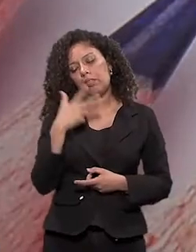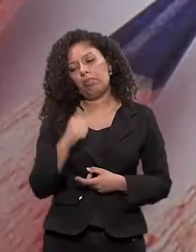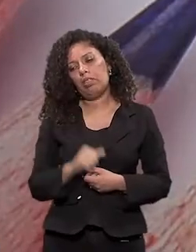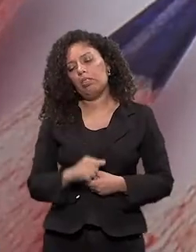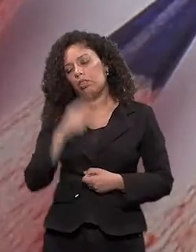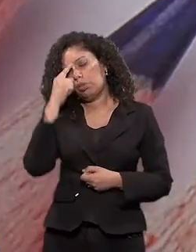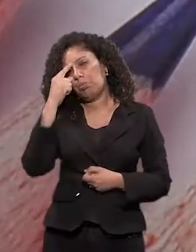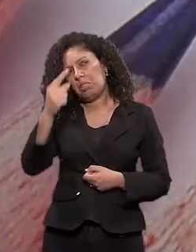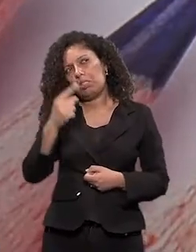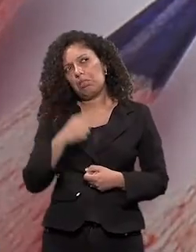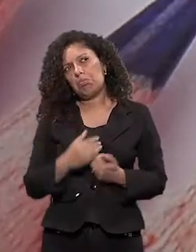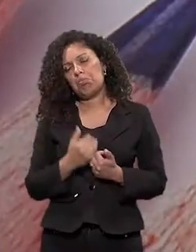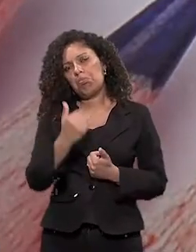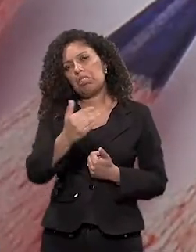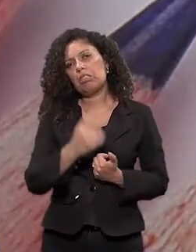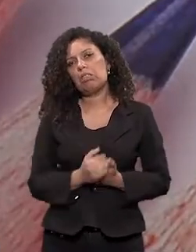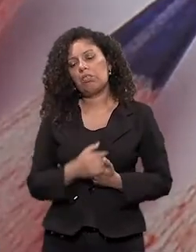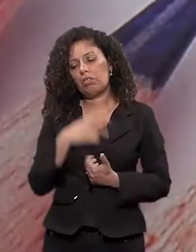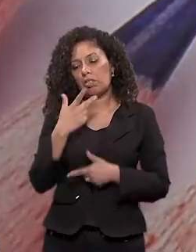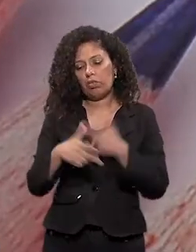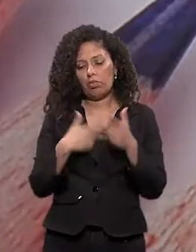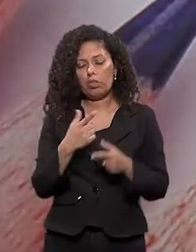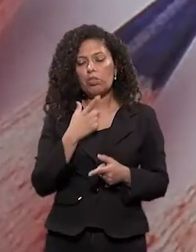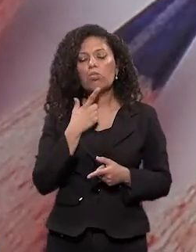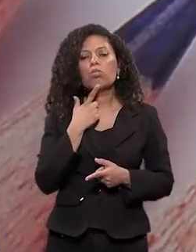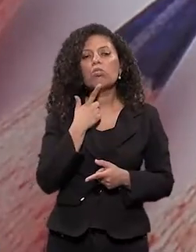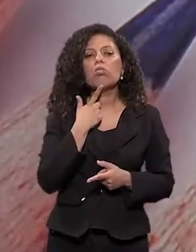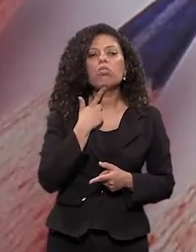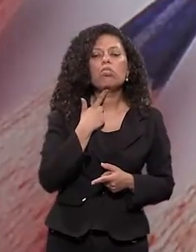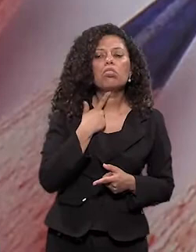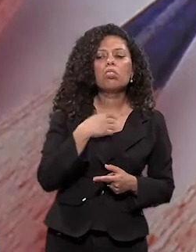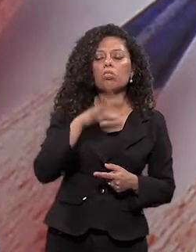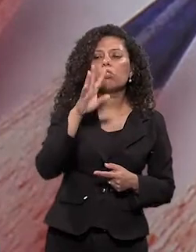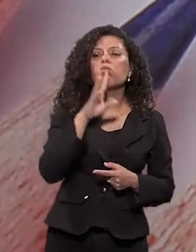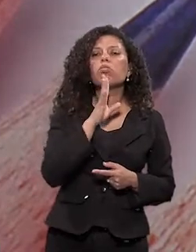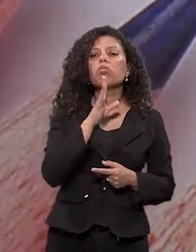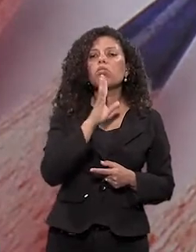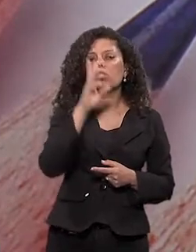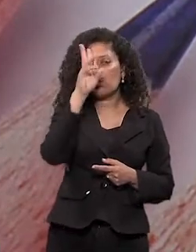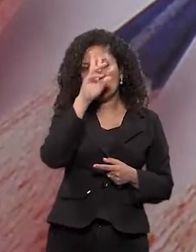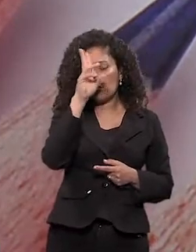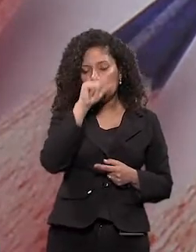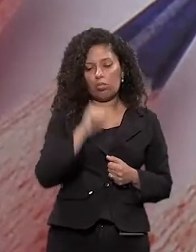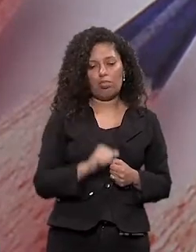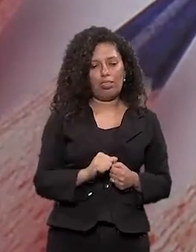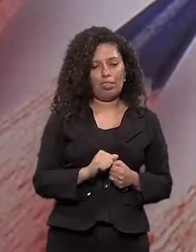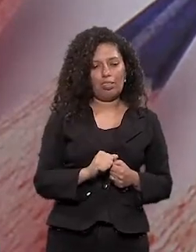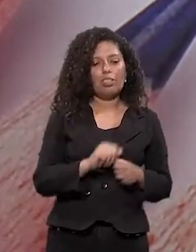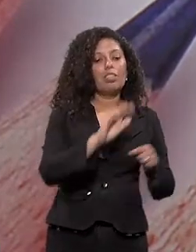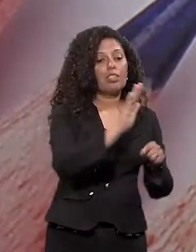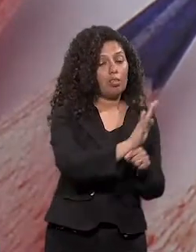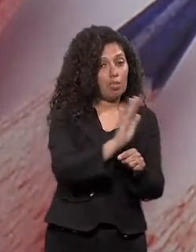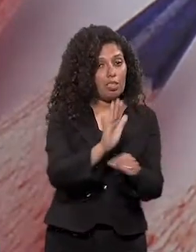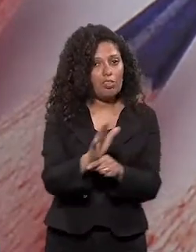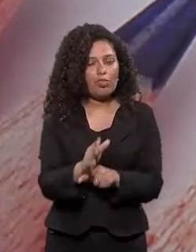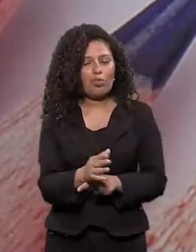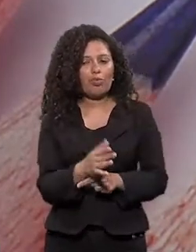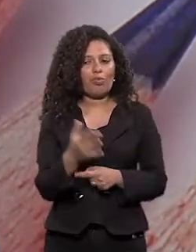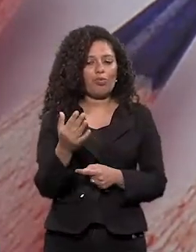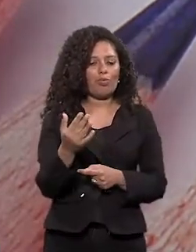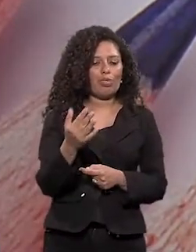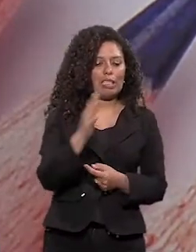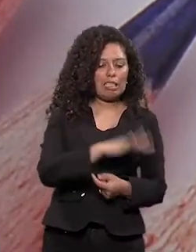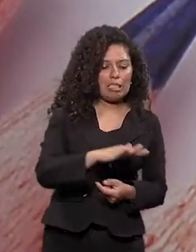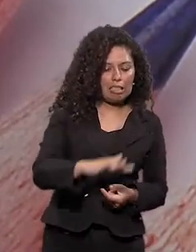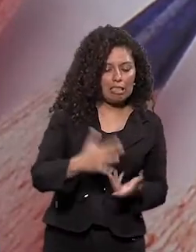sugeriu uma coisa. Você falou assim, a vontade de entender a história, eu falei assim, caramba, estimula a leitura. Porque quando a gente fala